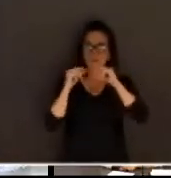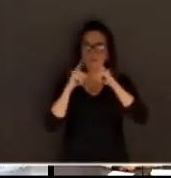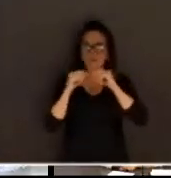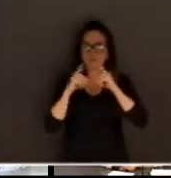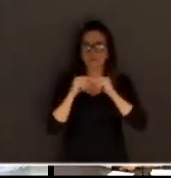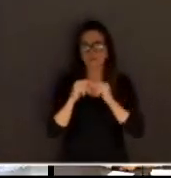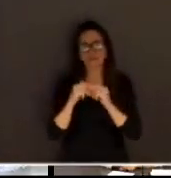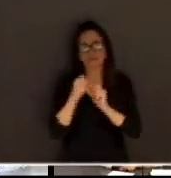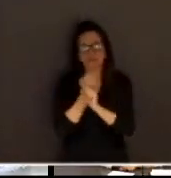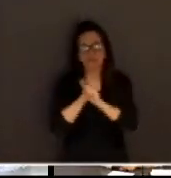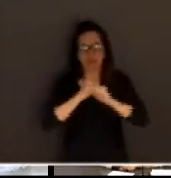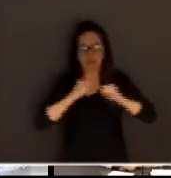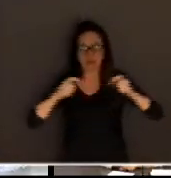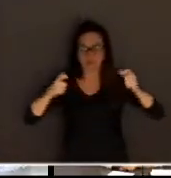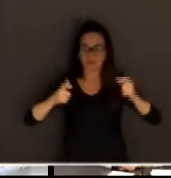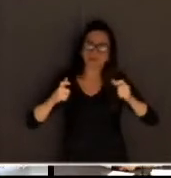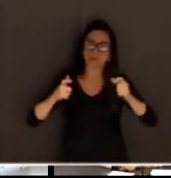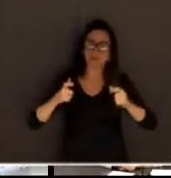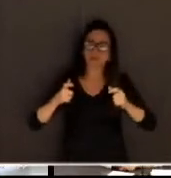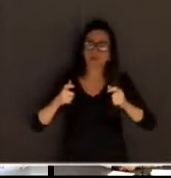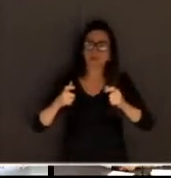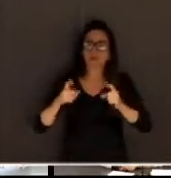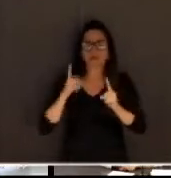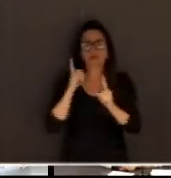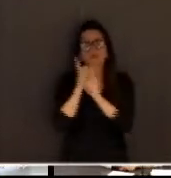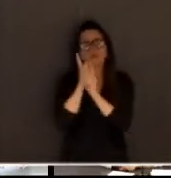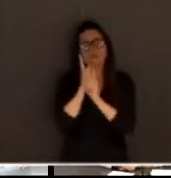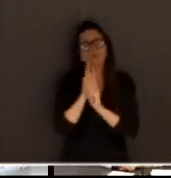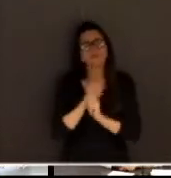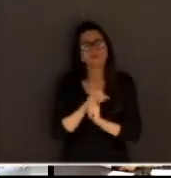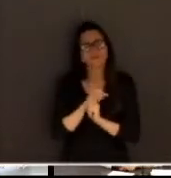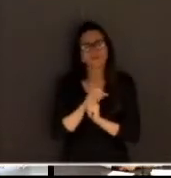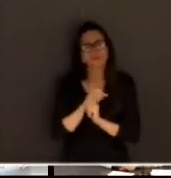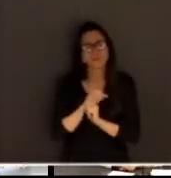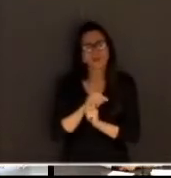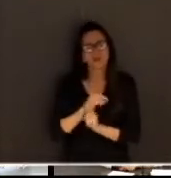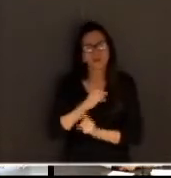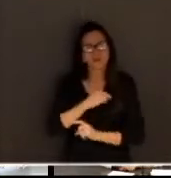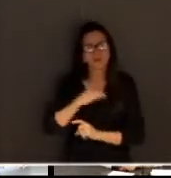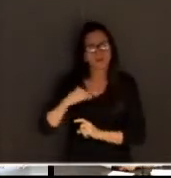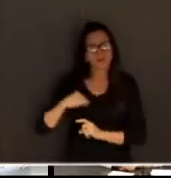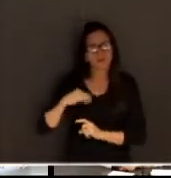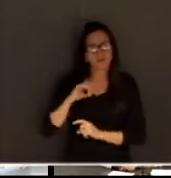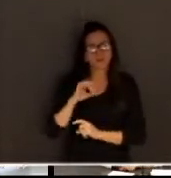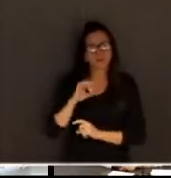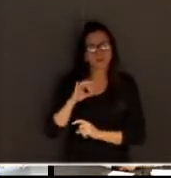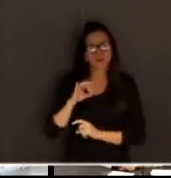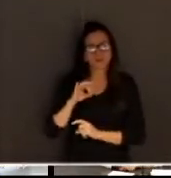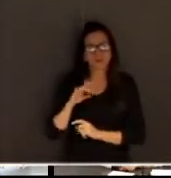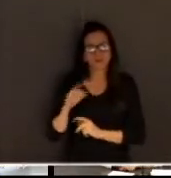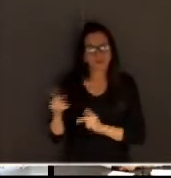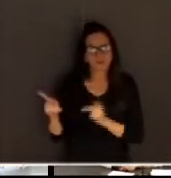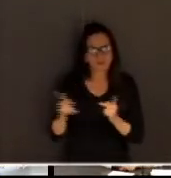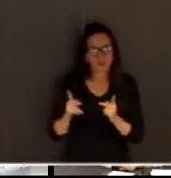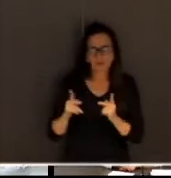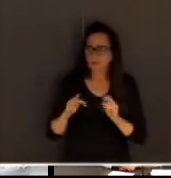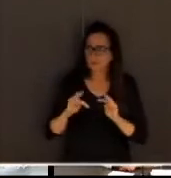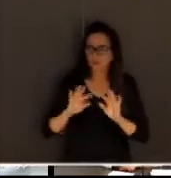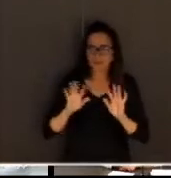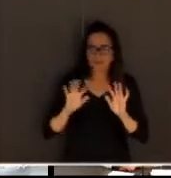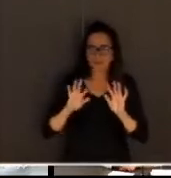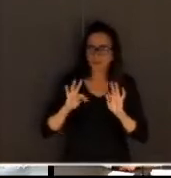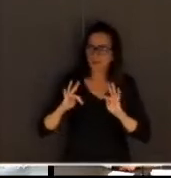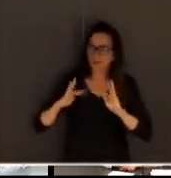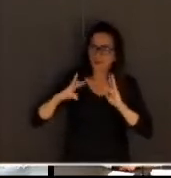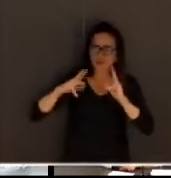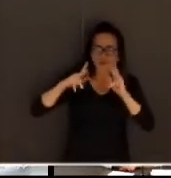salão grande, e lá eu descobri que não era só o Ministério Público Federal que tinha sido convidado. Todos os Ministérios Públicos